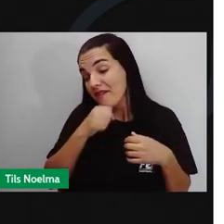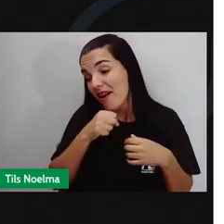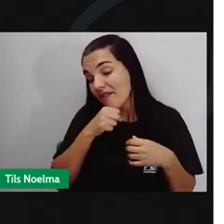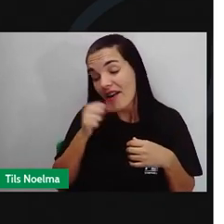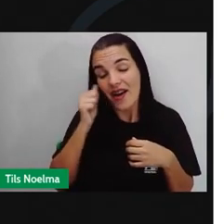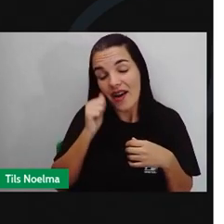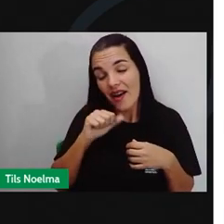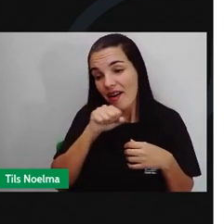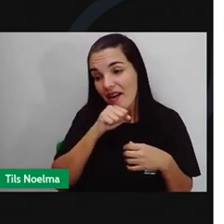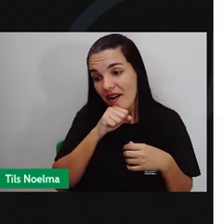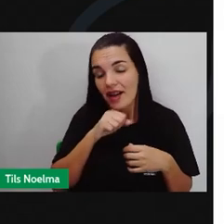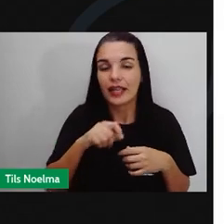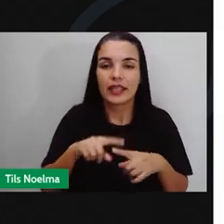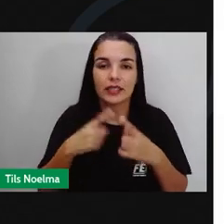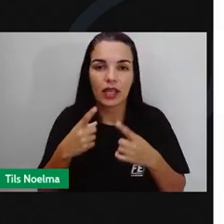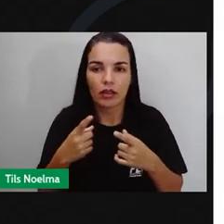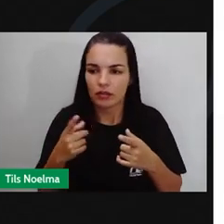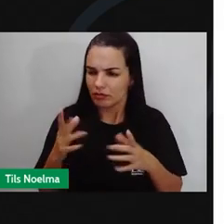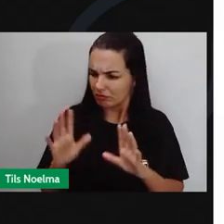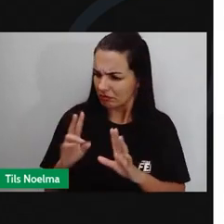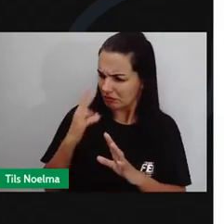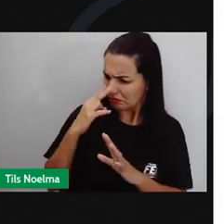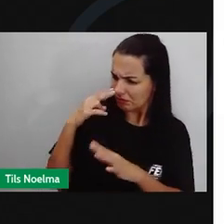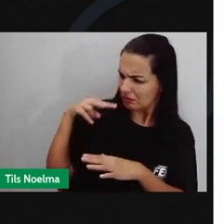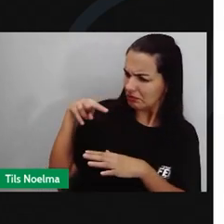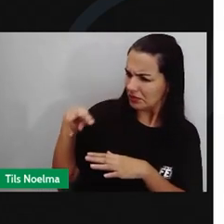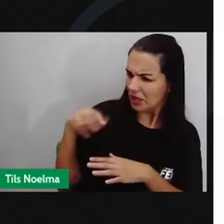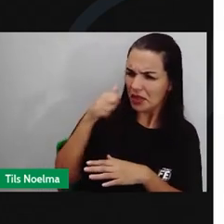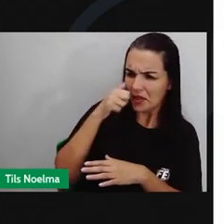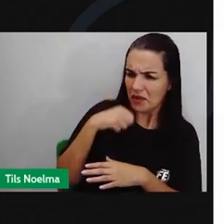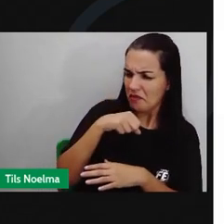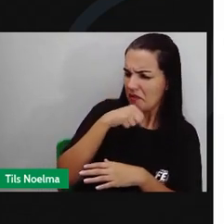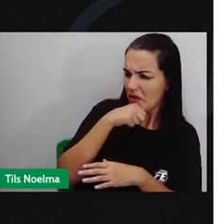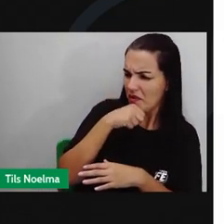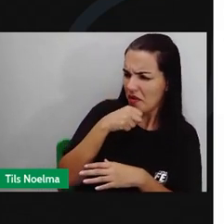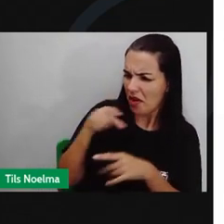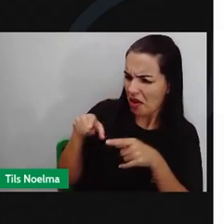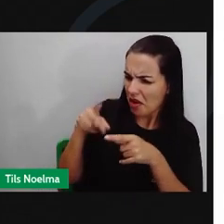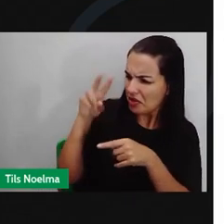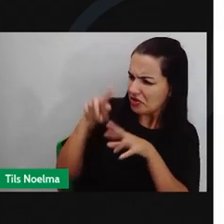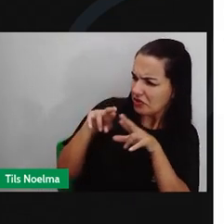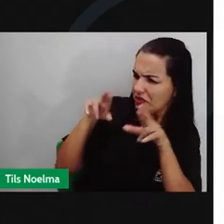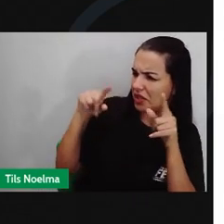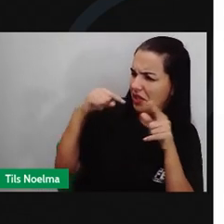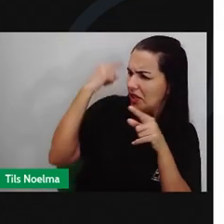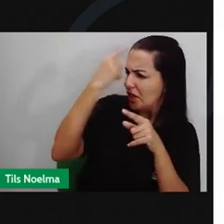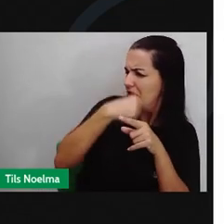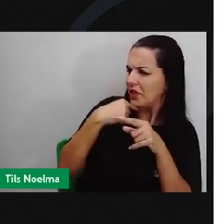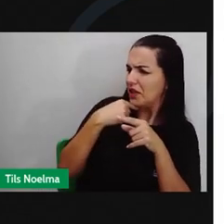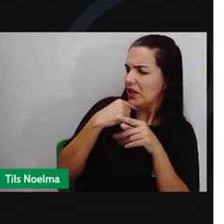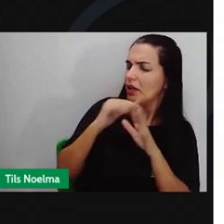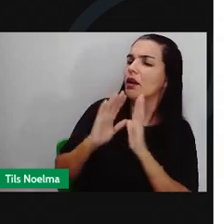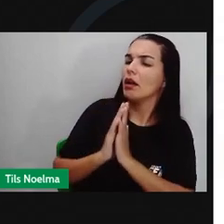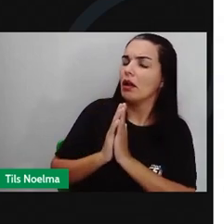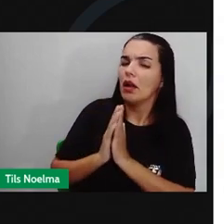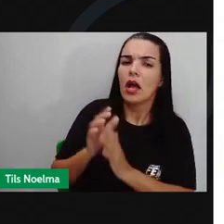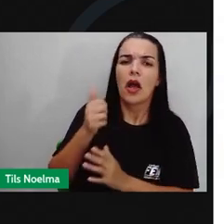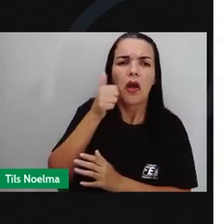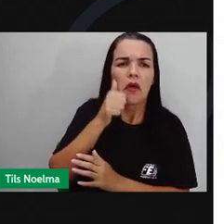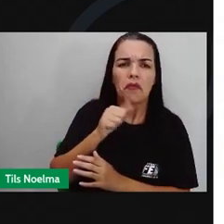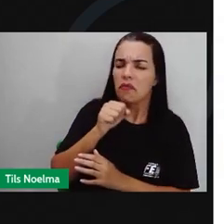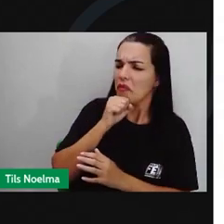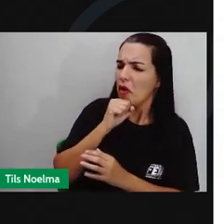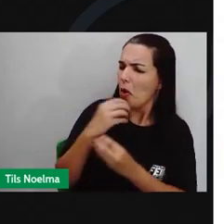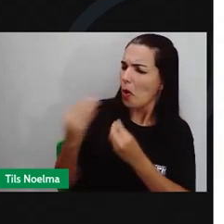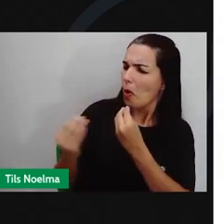a chapéuzinho entrou Ela viu que a vovó Estava um pouco diferente Nossa, vovó Para que esse